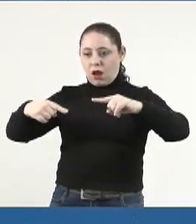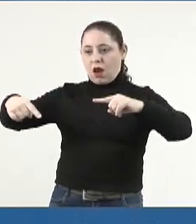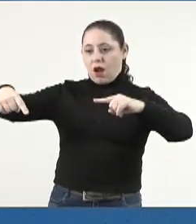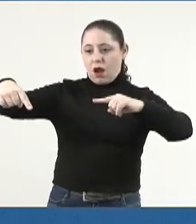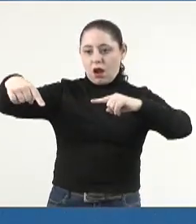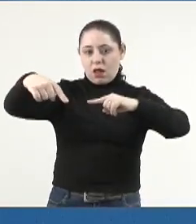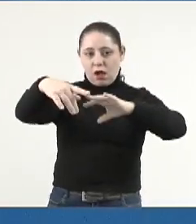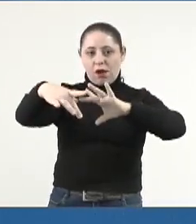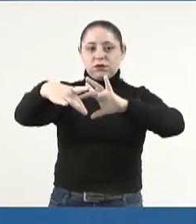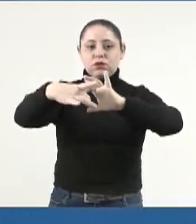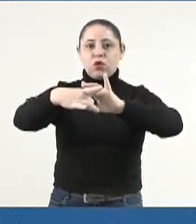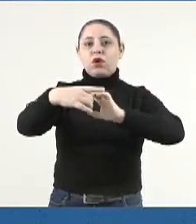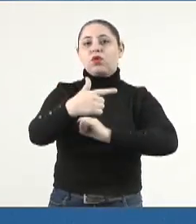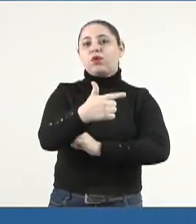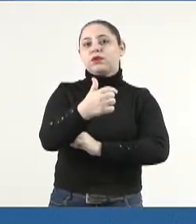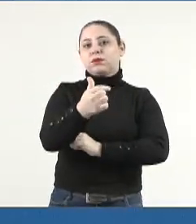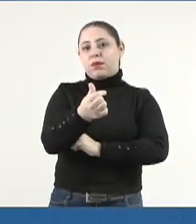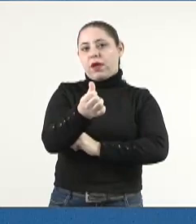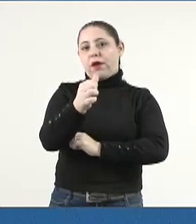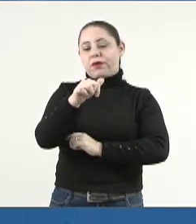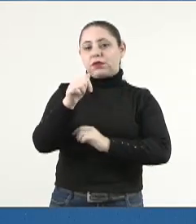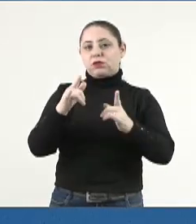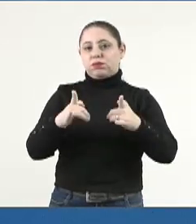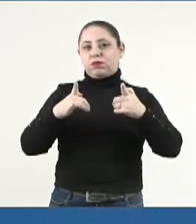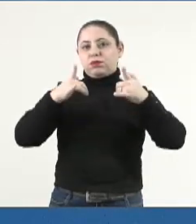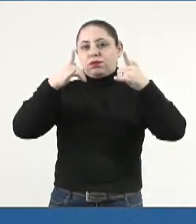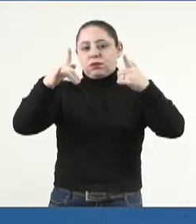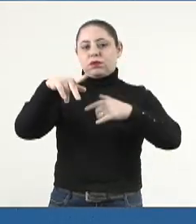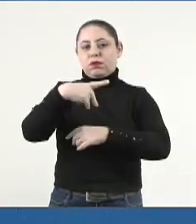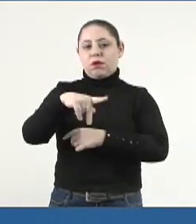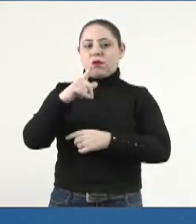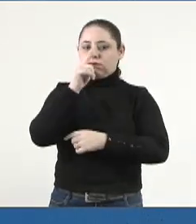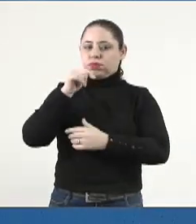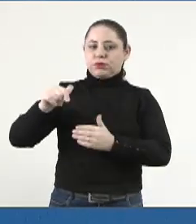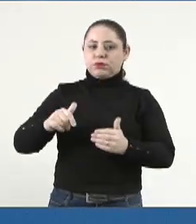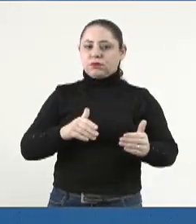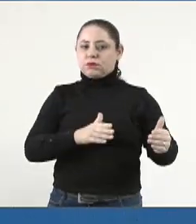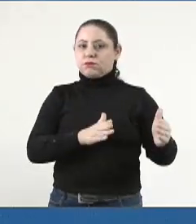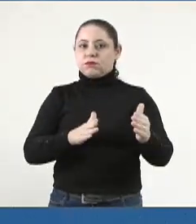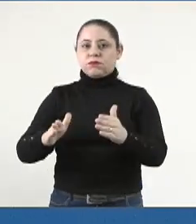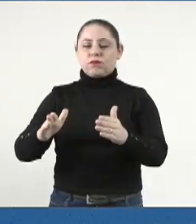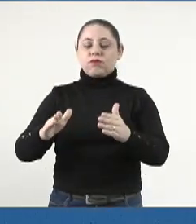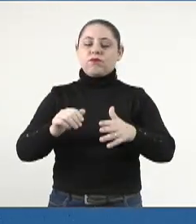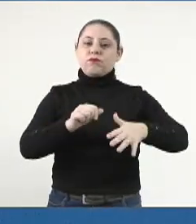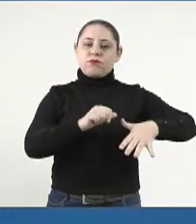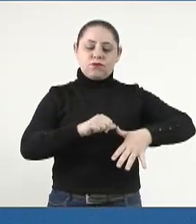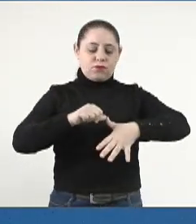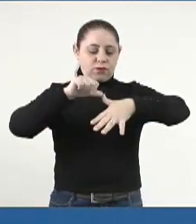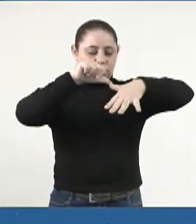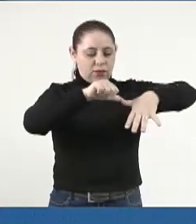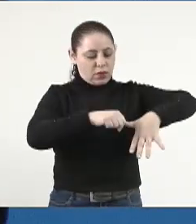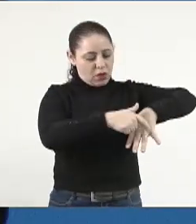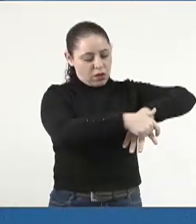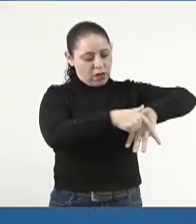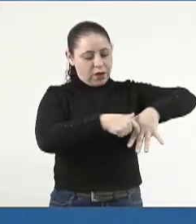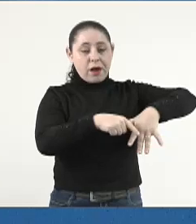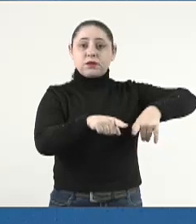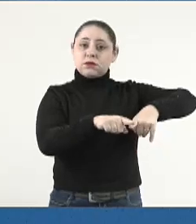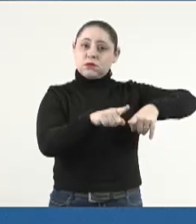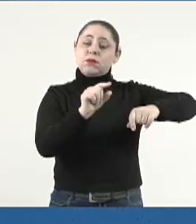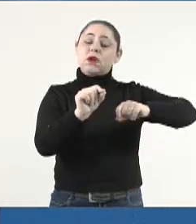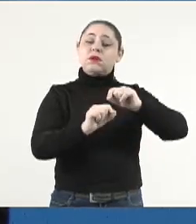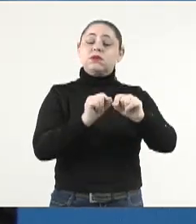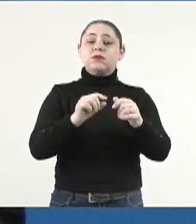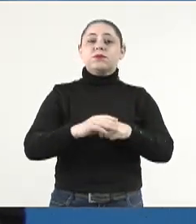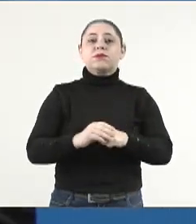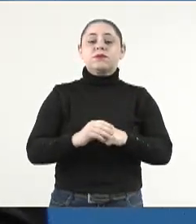-267 com a ponte sobre o Rio Paraguai, que integra o projeto da Rota Bioceânica, além do que